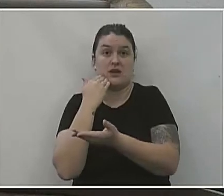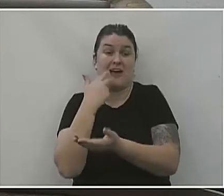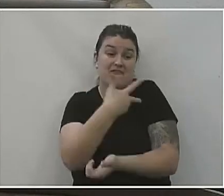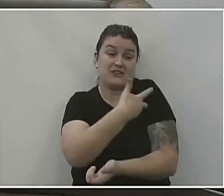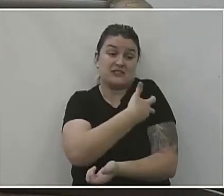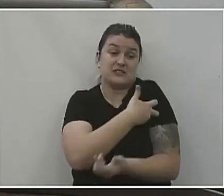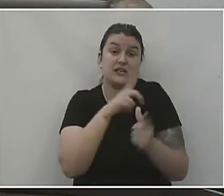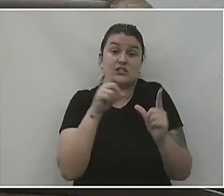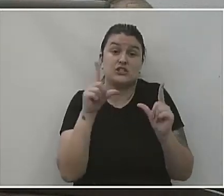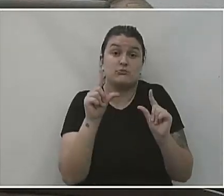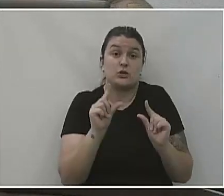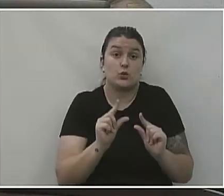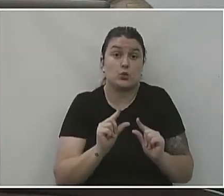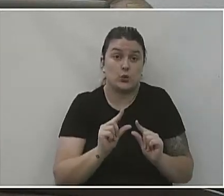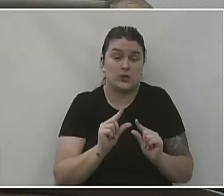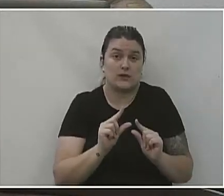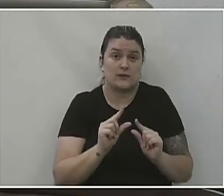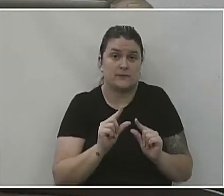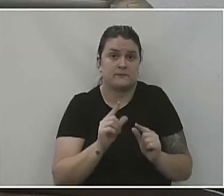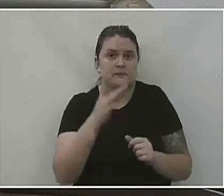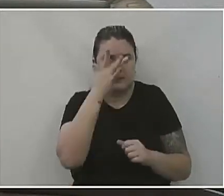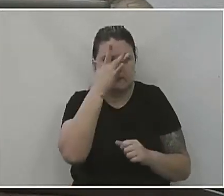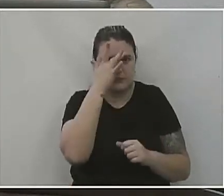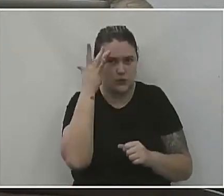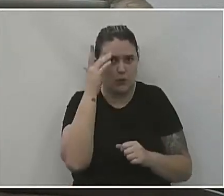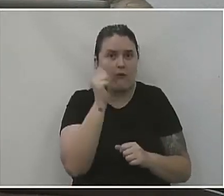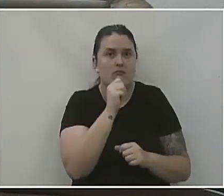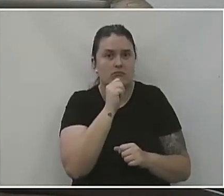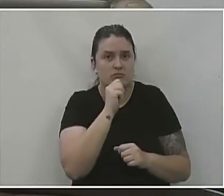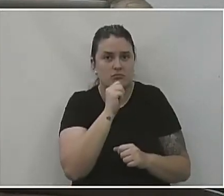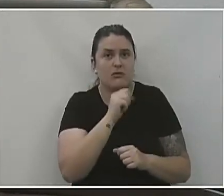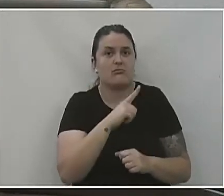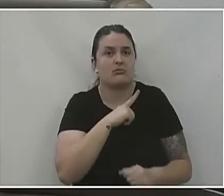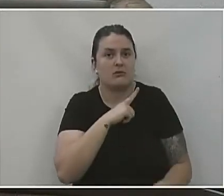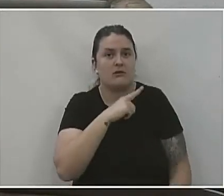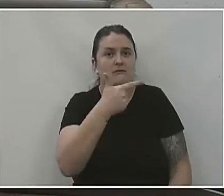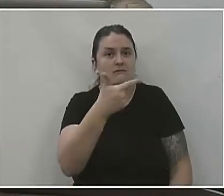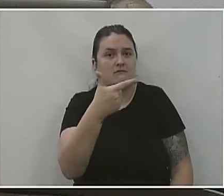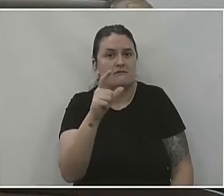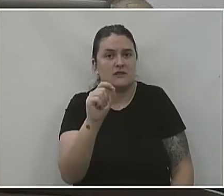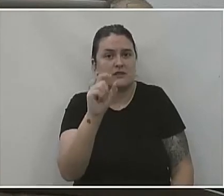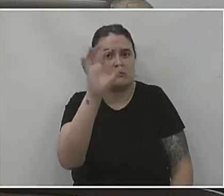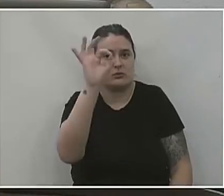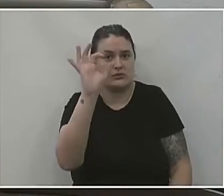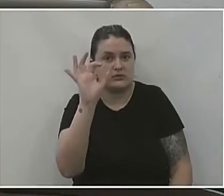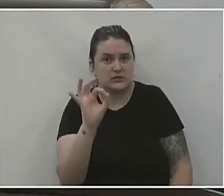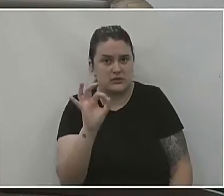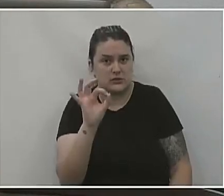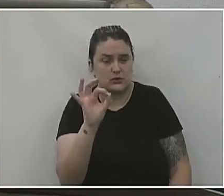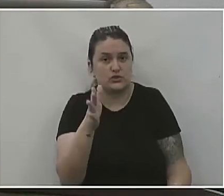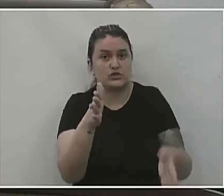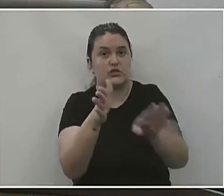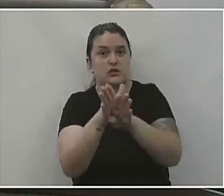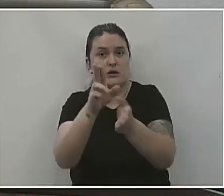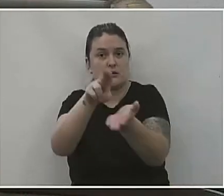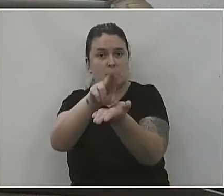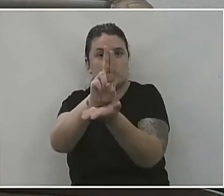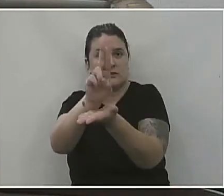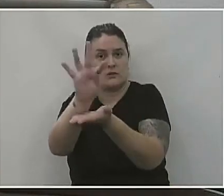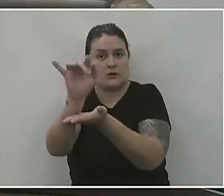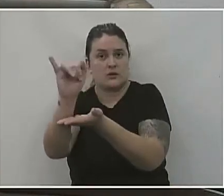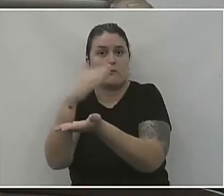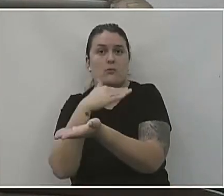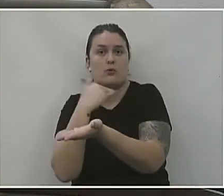pessoas que tomam a vacina, elas ainda têm esse 20% de chance de chegar a uma UTI e ir a óbito.